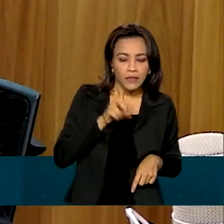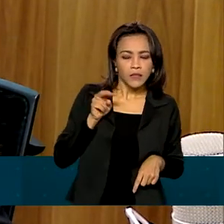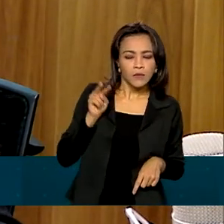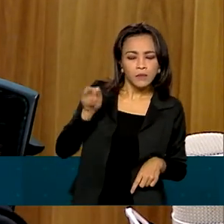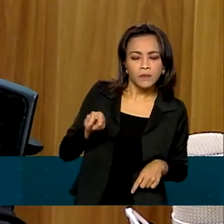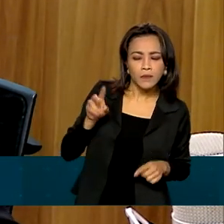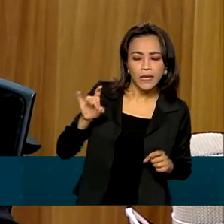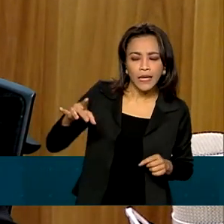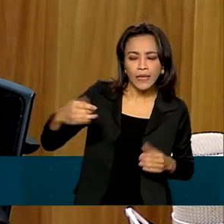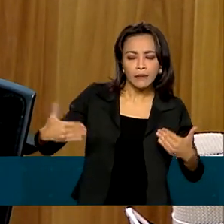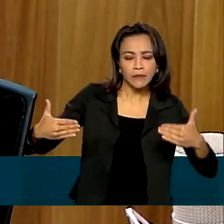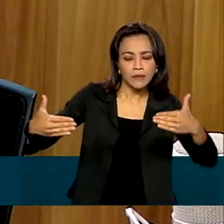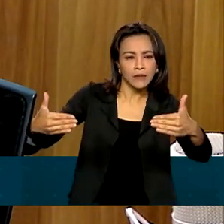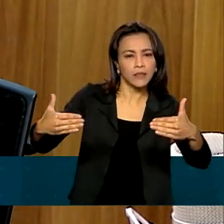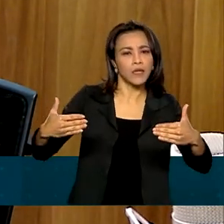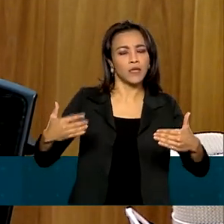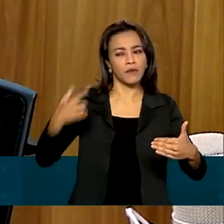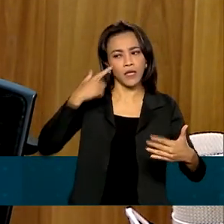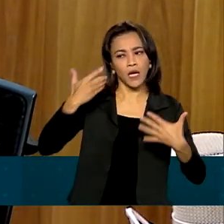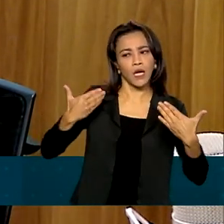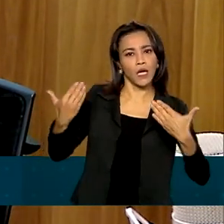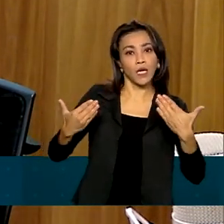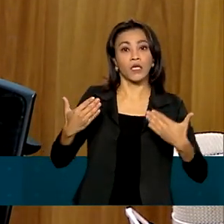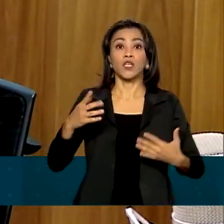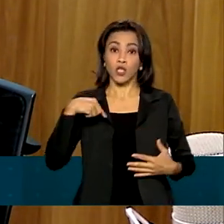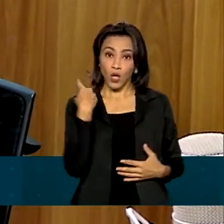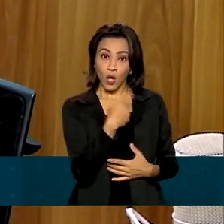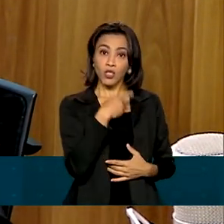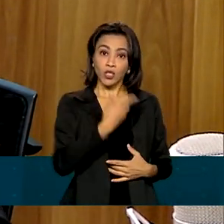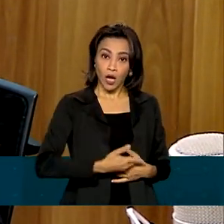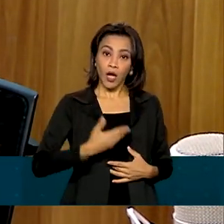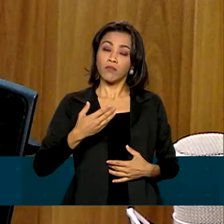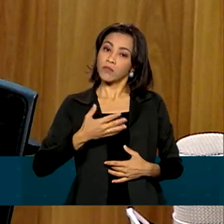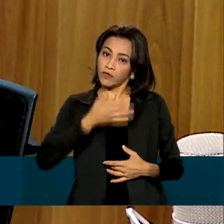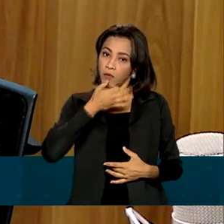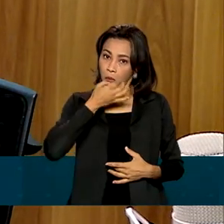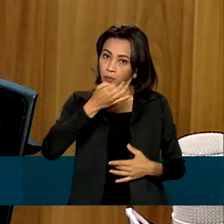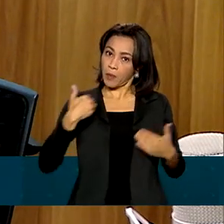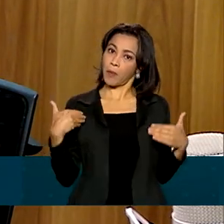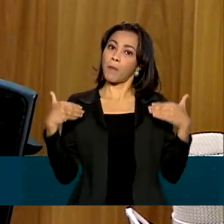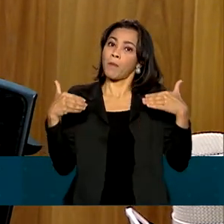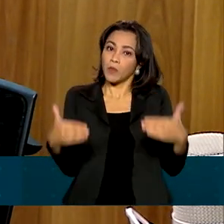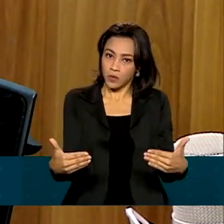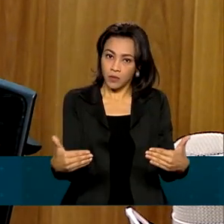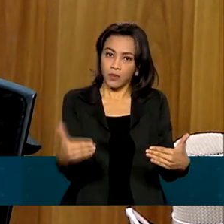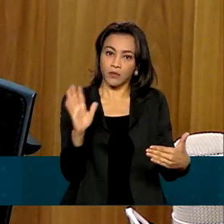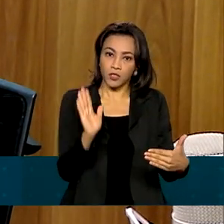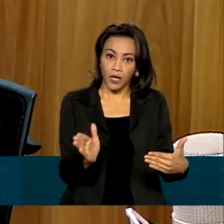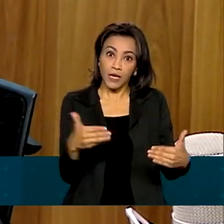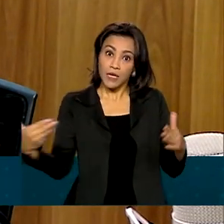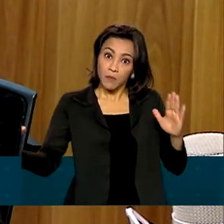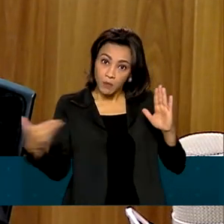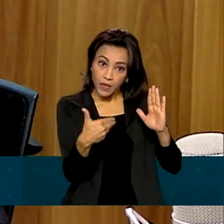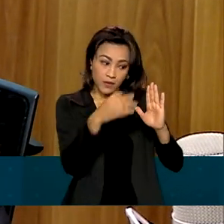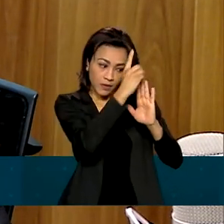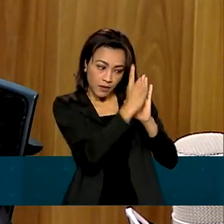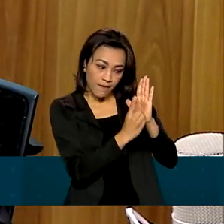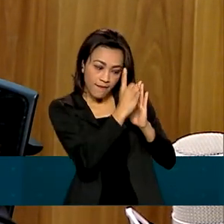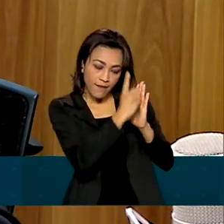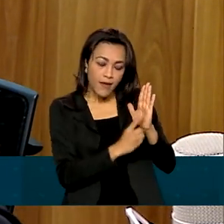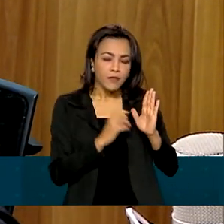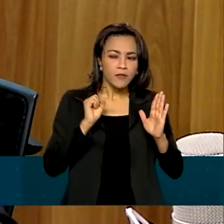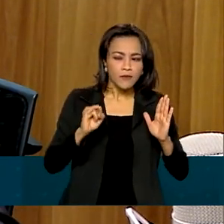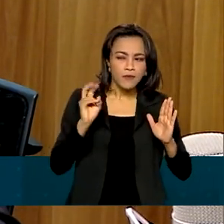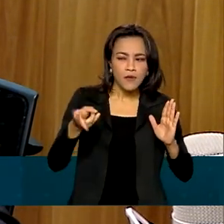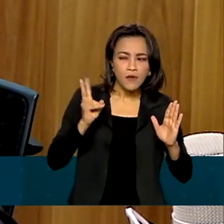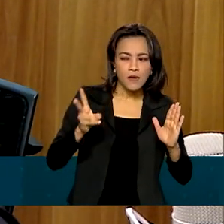consultorias jurídicas. Nós já nos manifestamos também quando há controvérsia. E agora, por meio desse decreto, sempre que tiver algum ato,